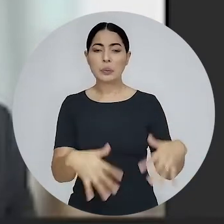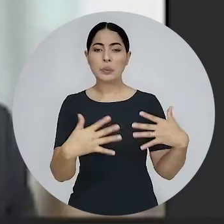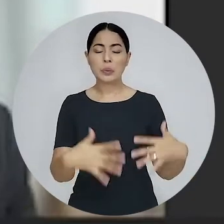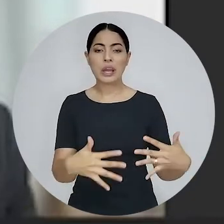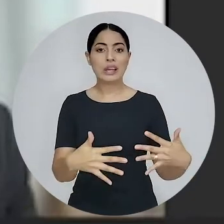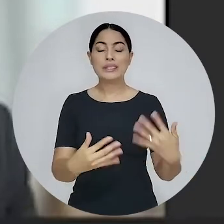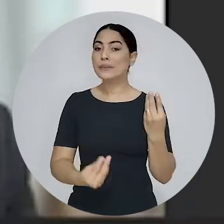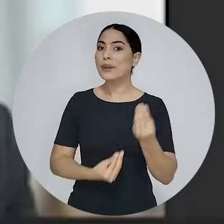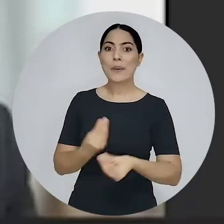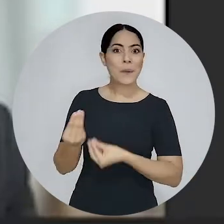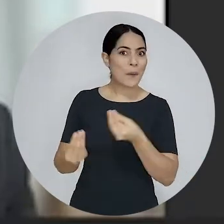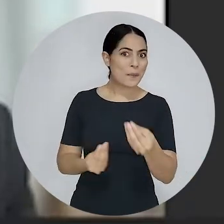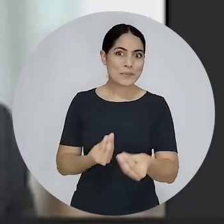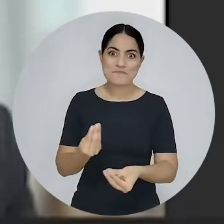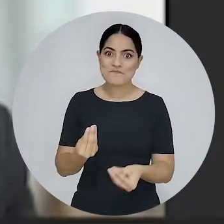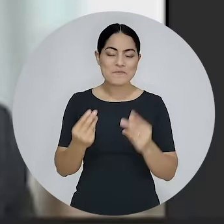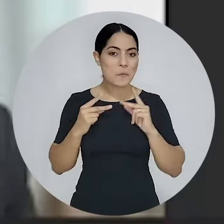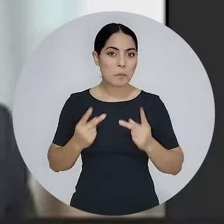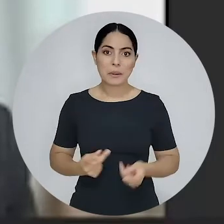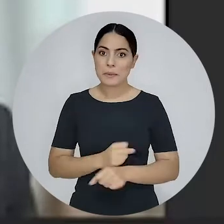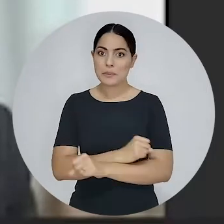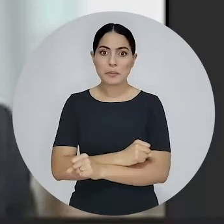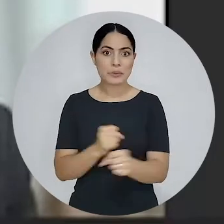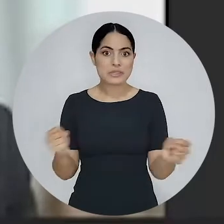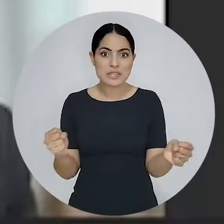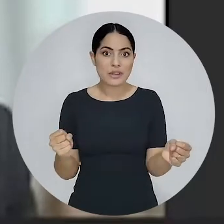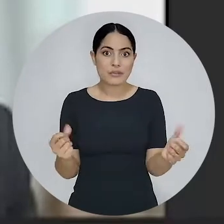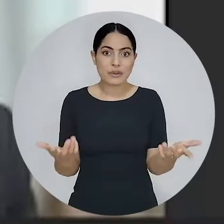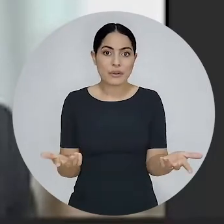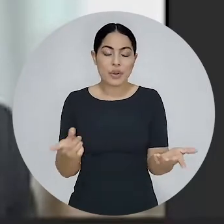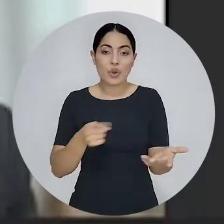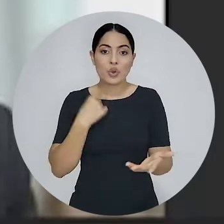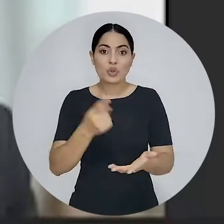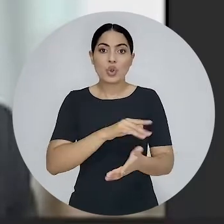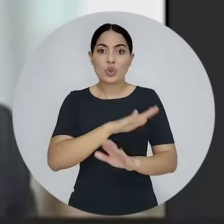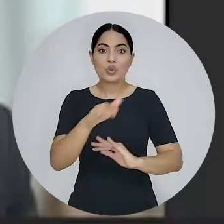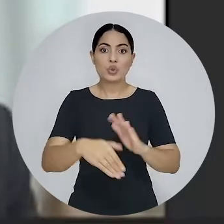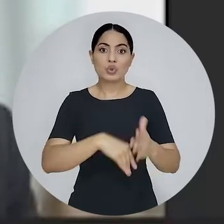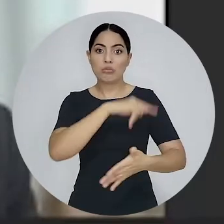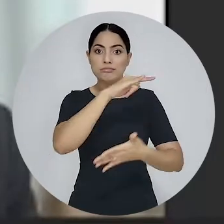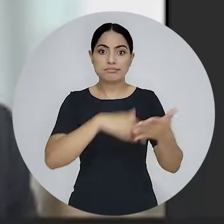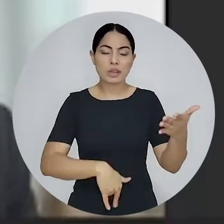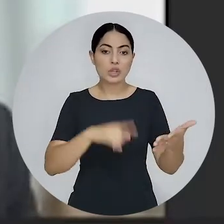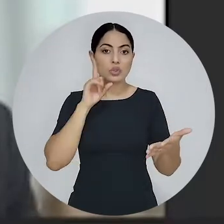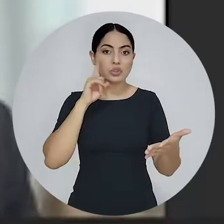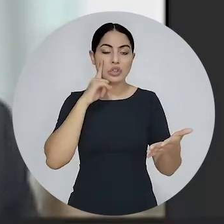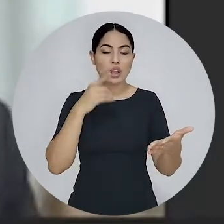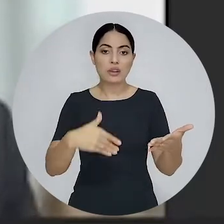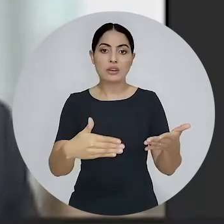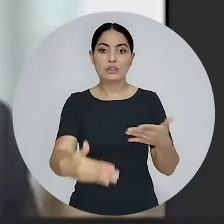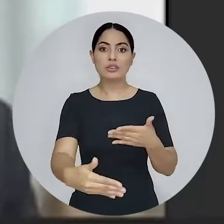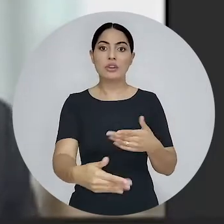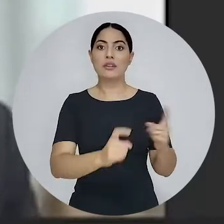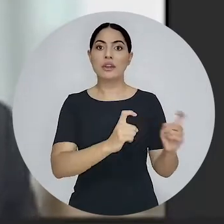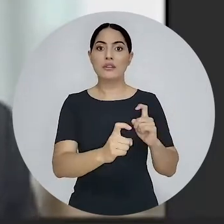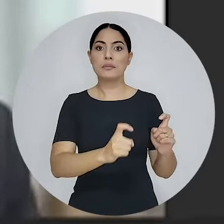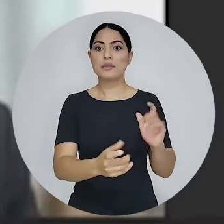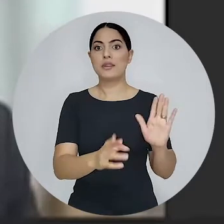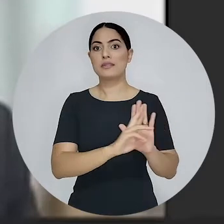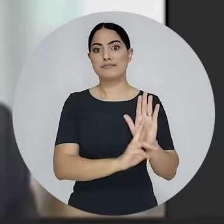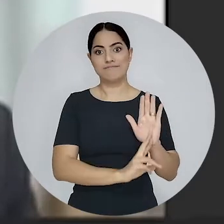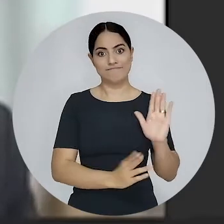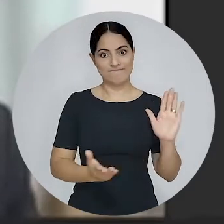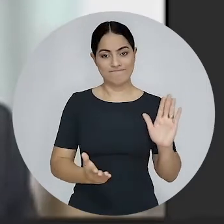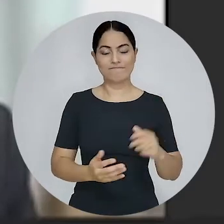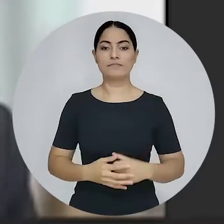cláusulas. É humanamente impossível que as pessoas tenham o domínio de uma convenção coletiva